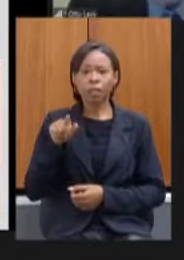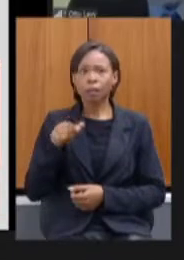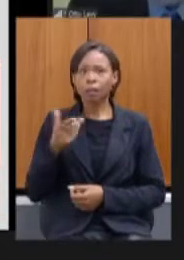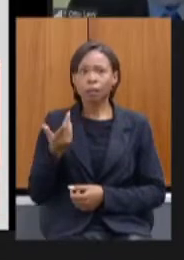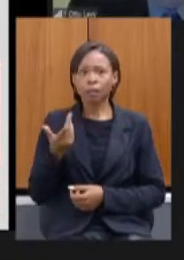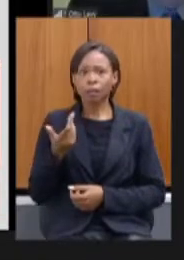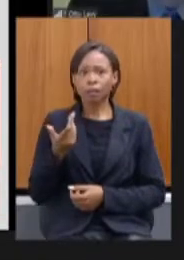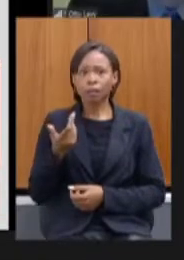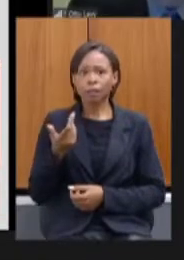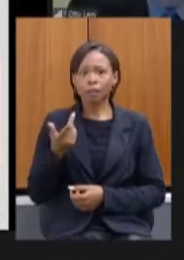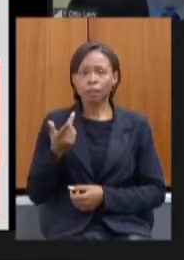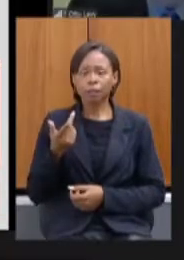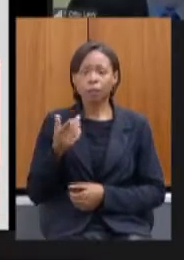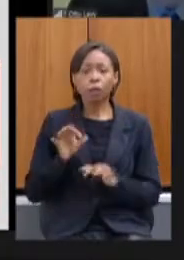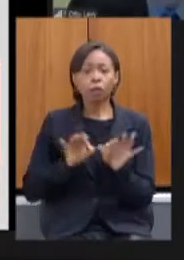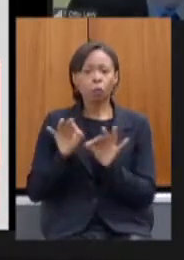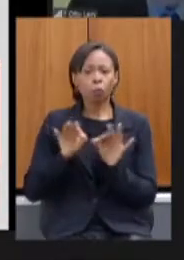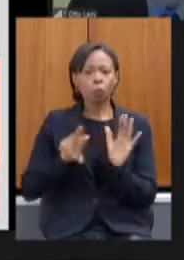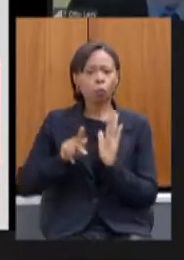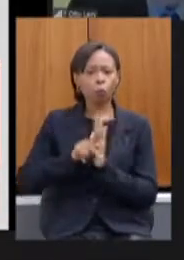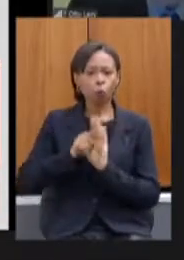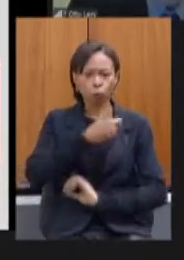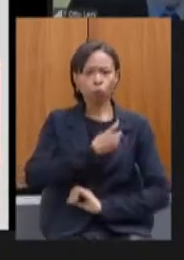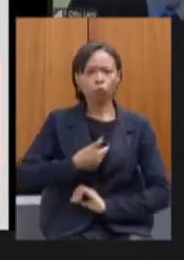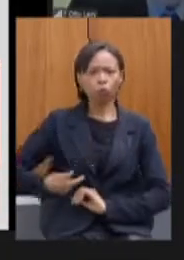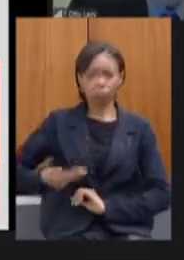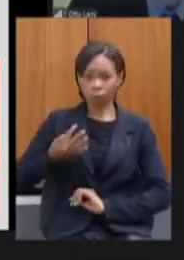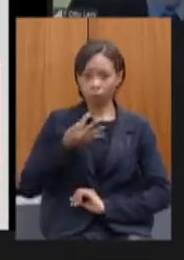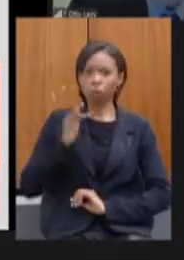é elaborado pelo próprio governo federal